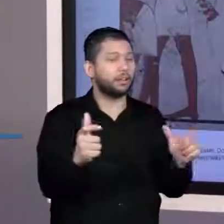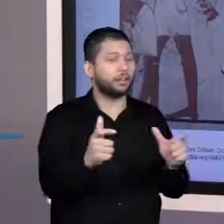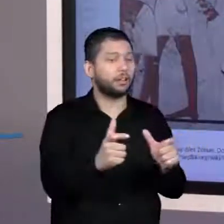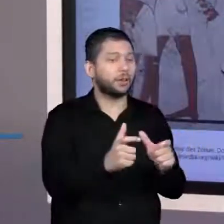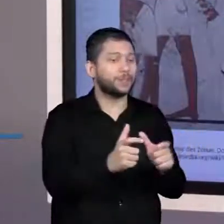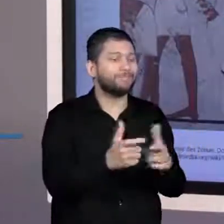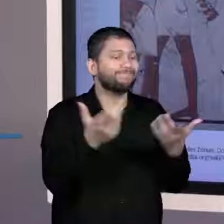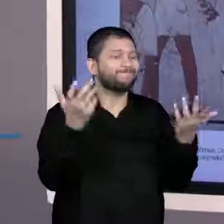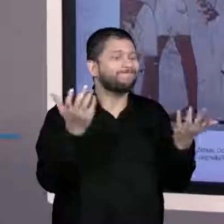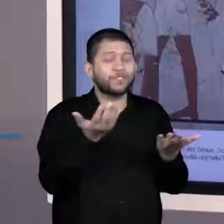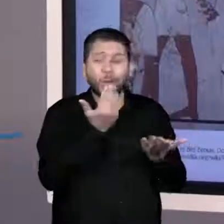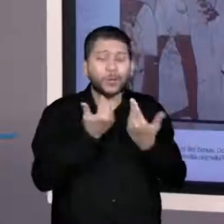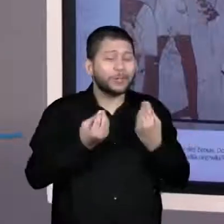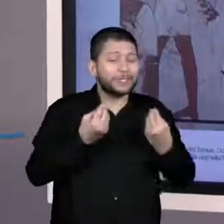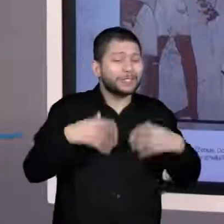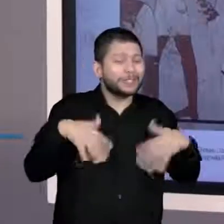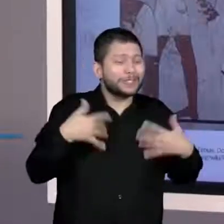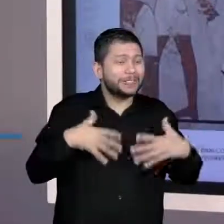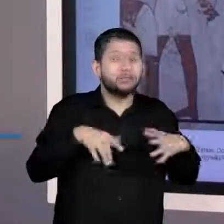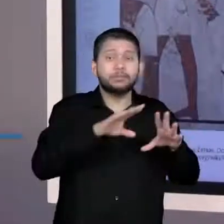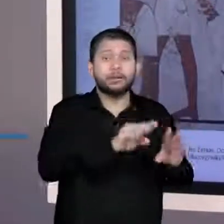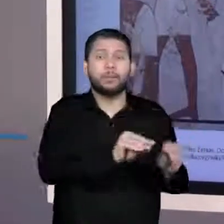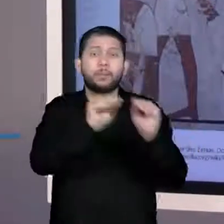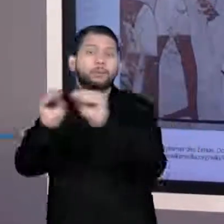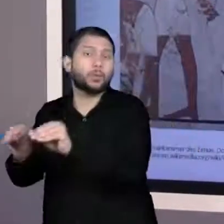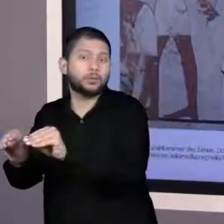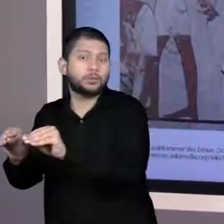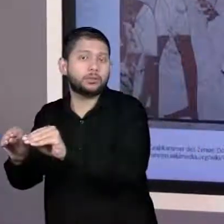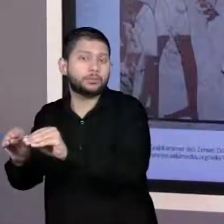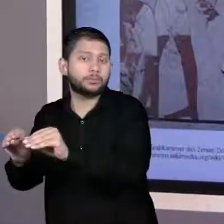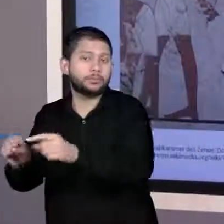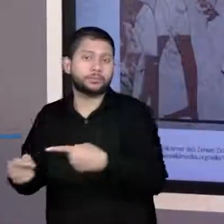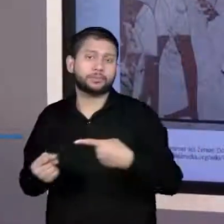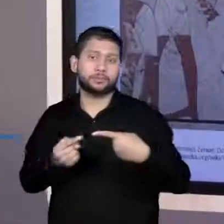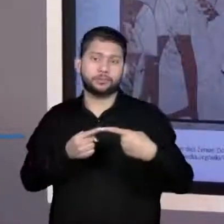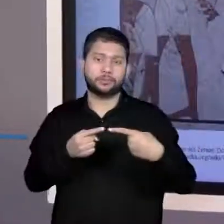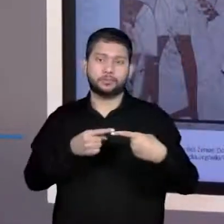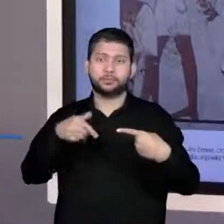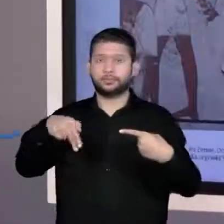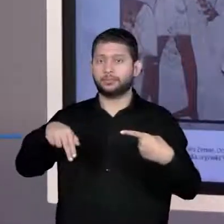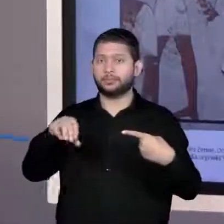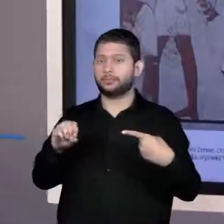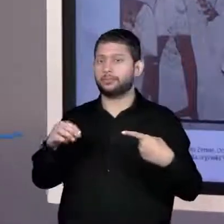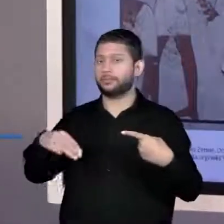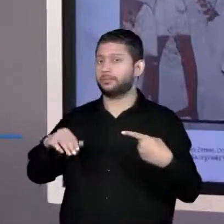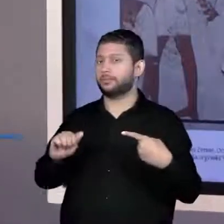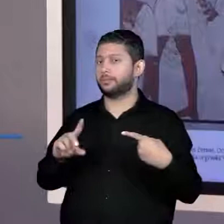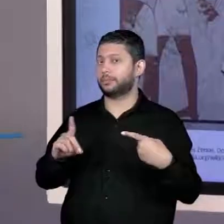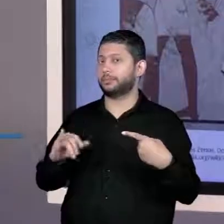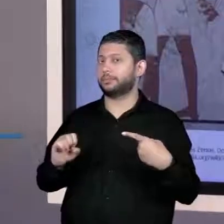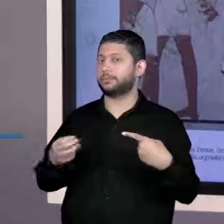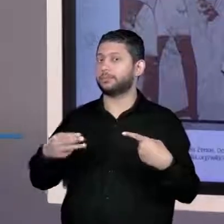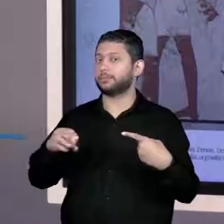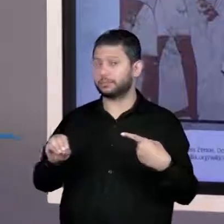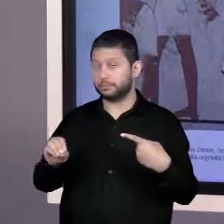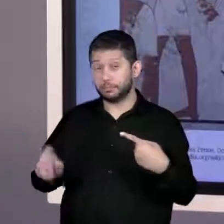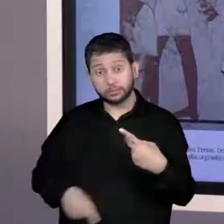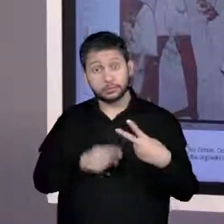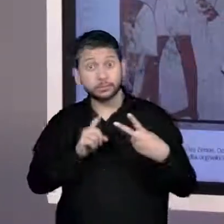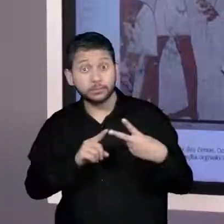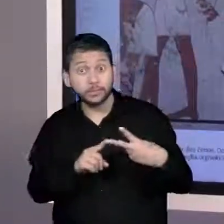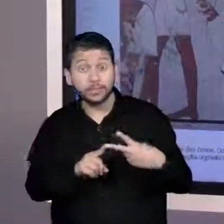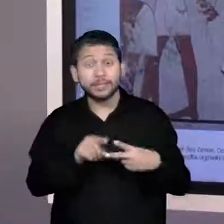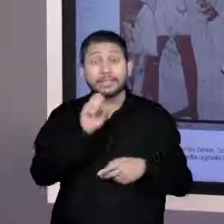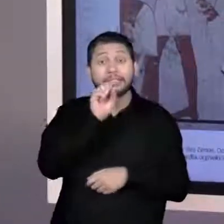para eu ter domesticação dos animais, era importante o rio para fazer tanto o cuidado com o